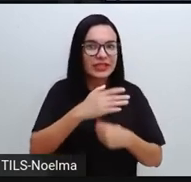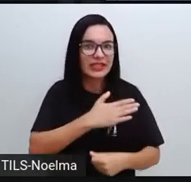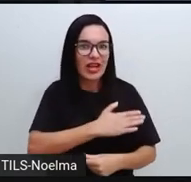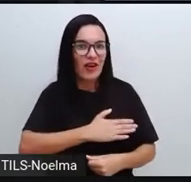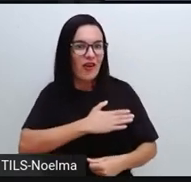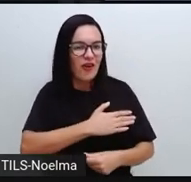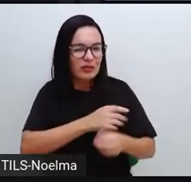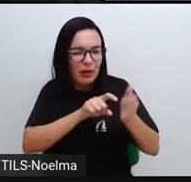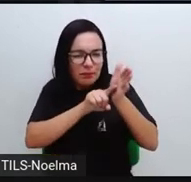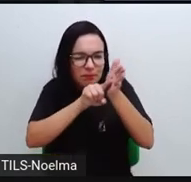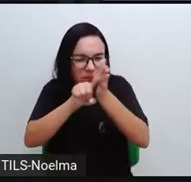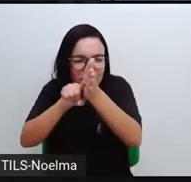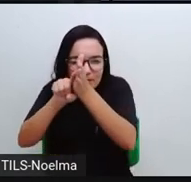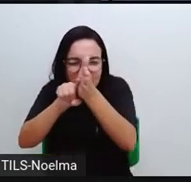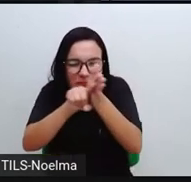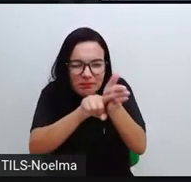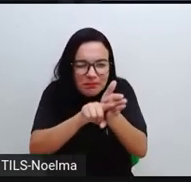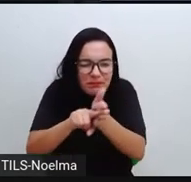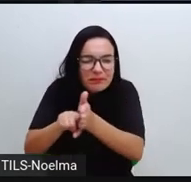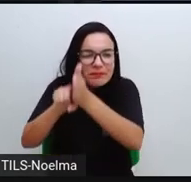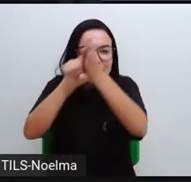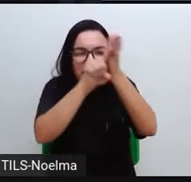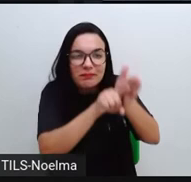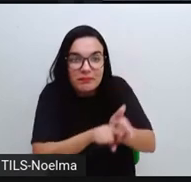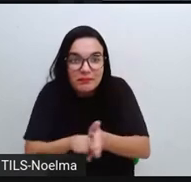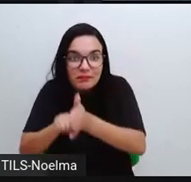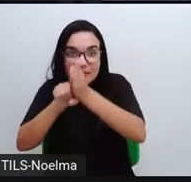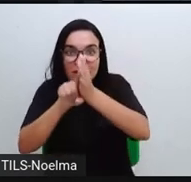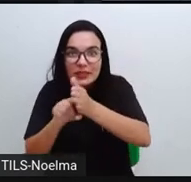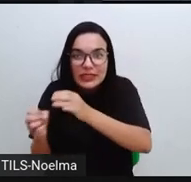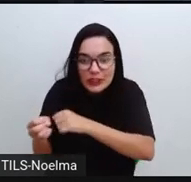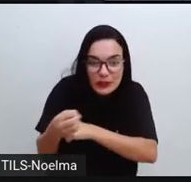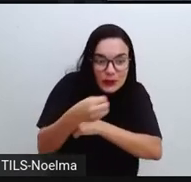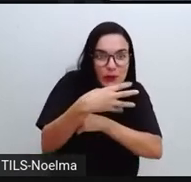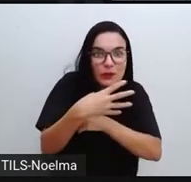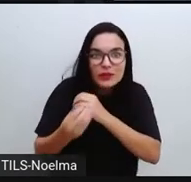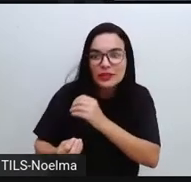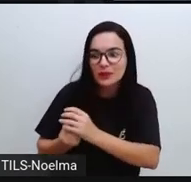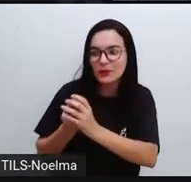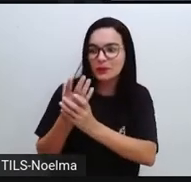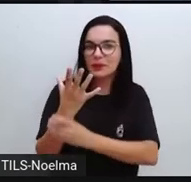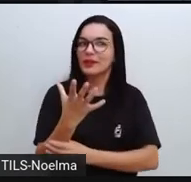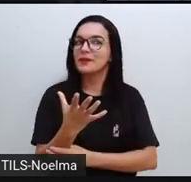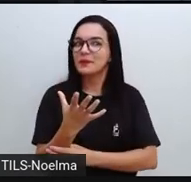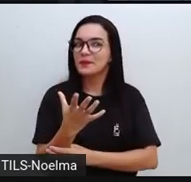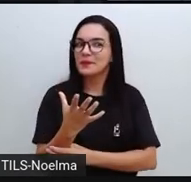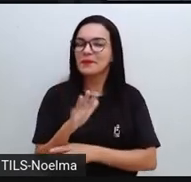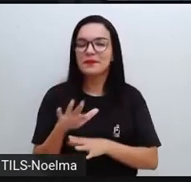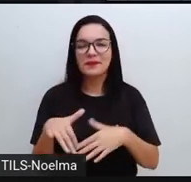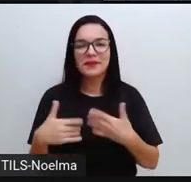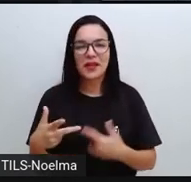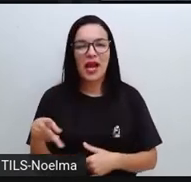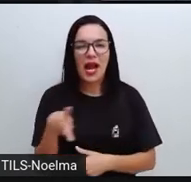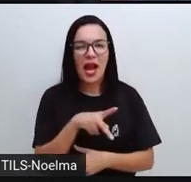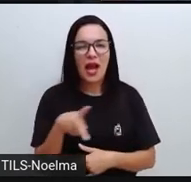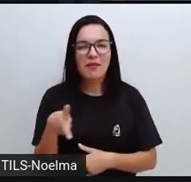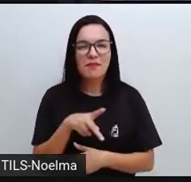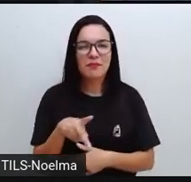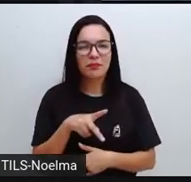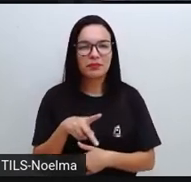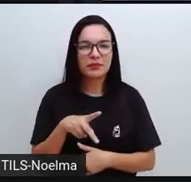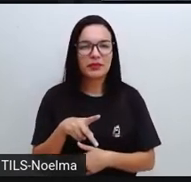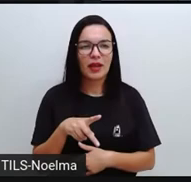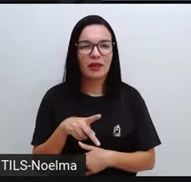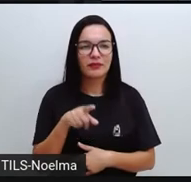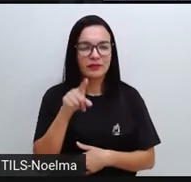investigar, se você gosta aí de descobrir, né, coisas novas. Então, a Pró trouxe o probleminha que vocês